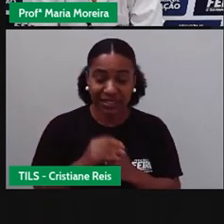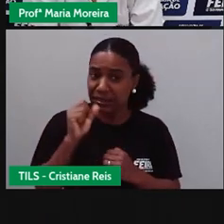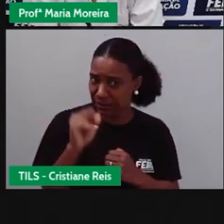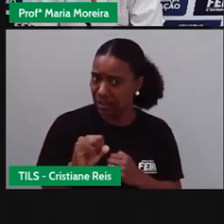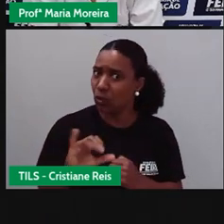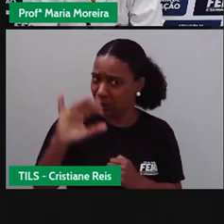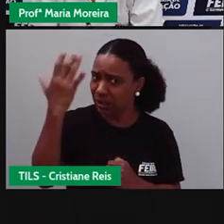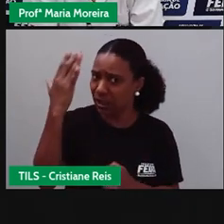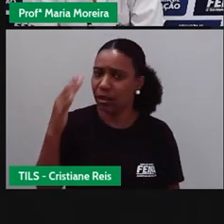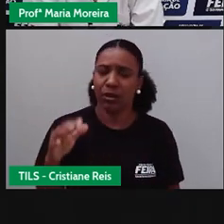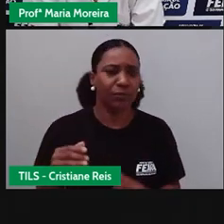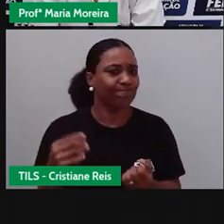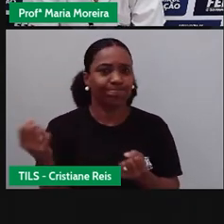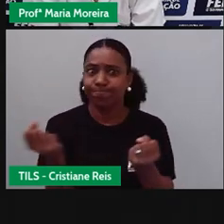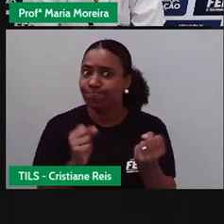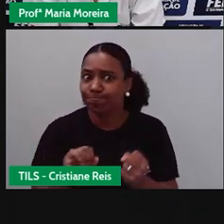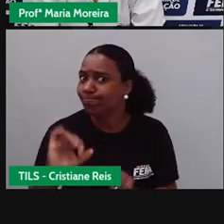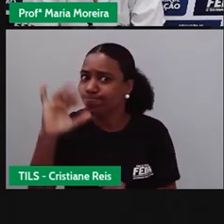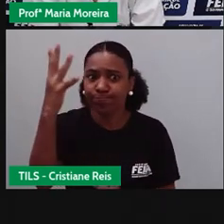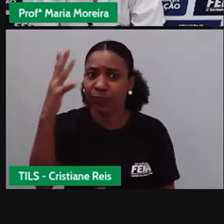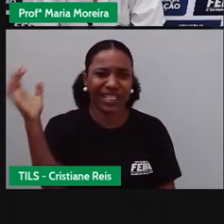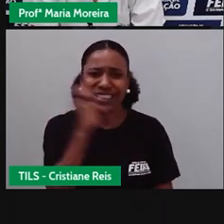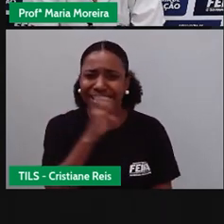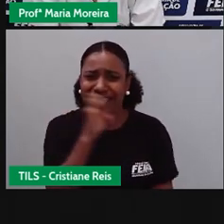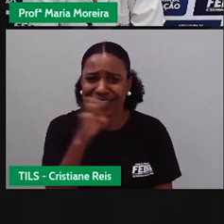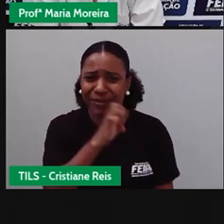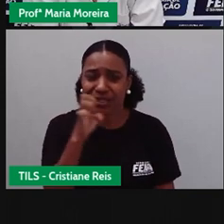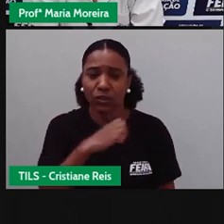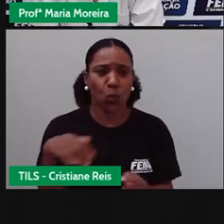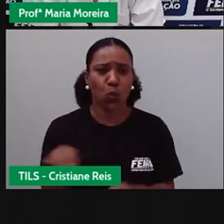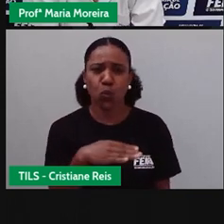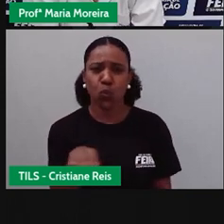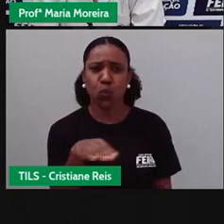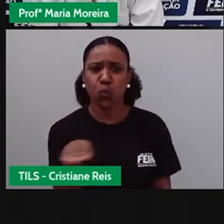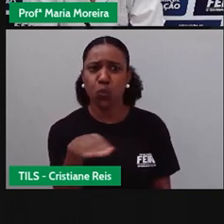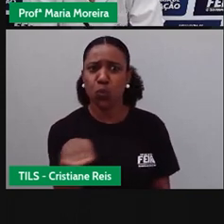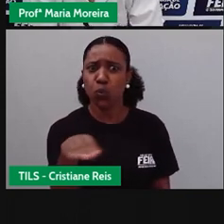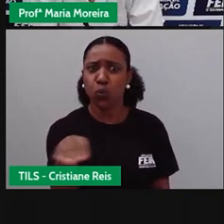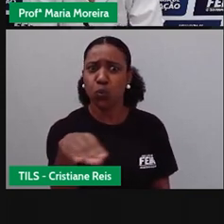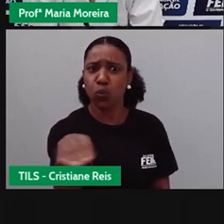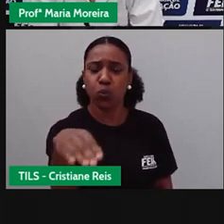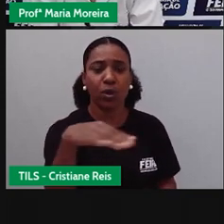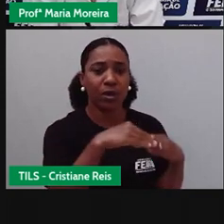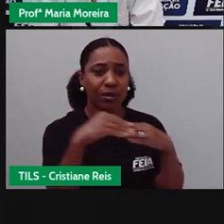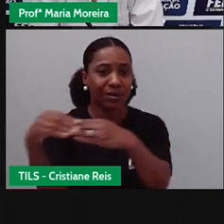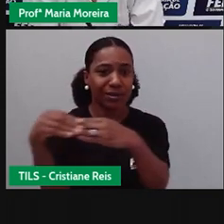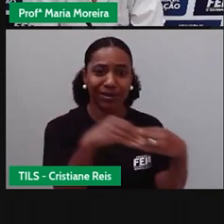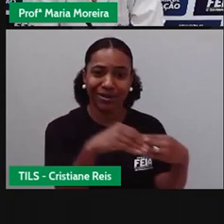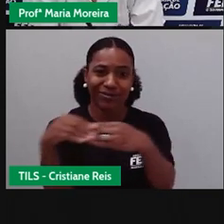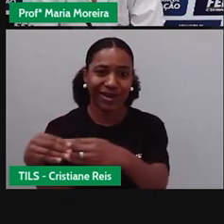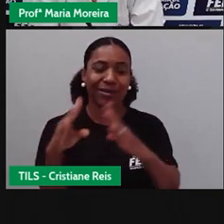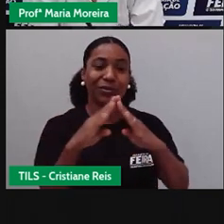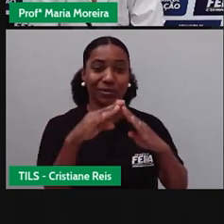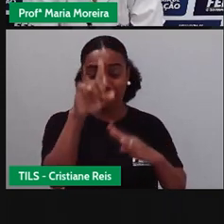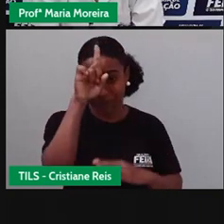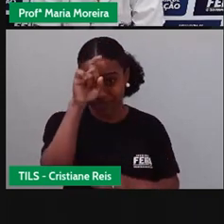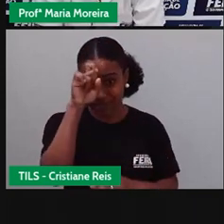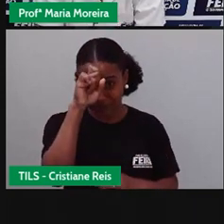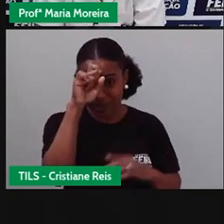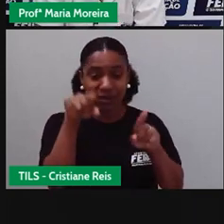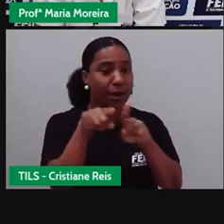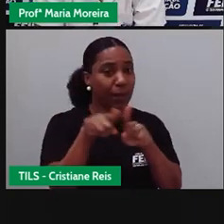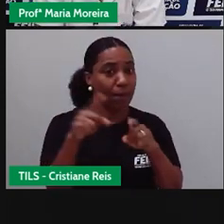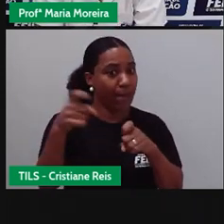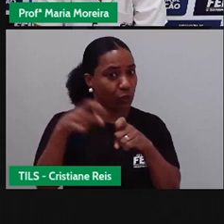emergência, né? Elas são acionadas para transportar os pacientes para o hospital e para o atendimento médico o mais